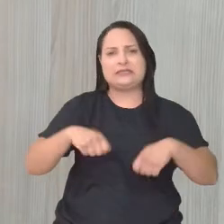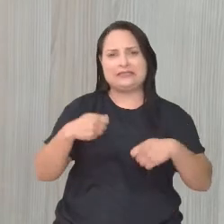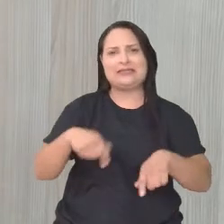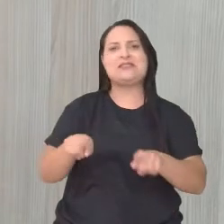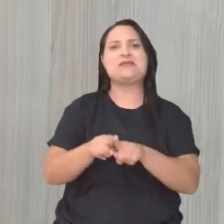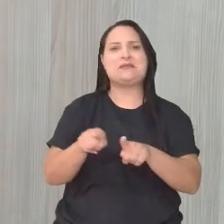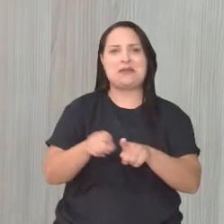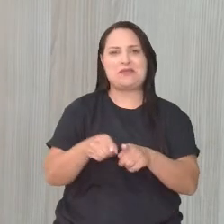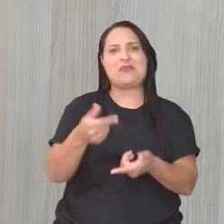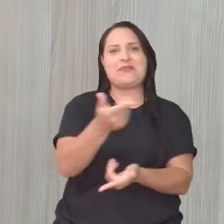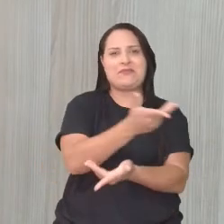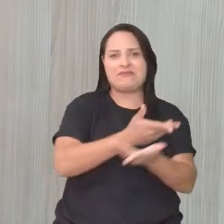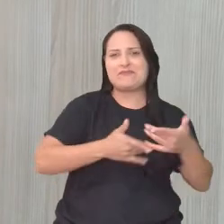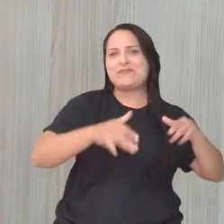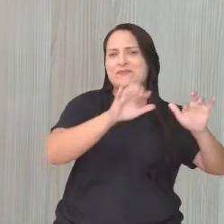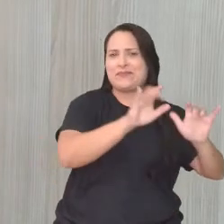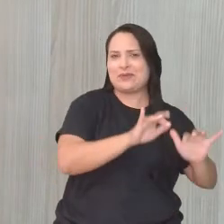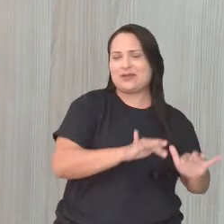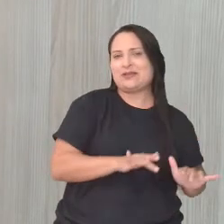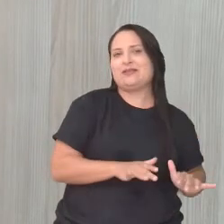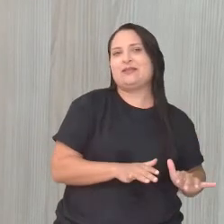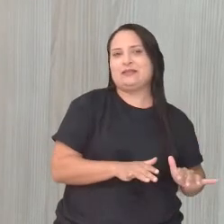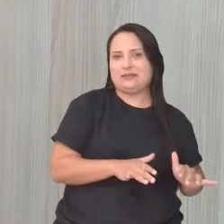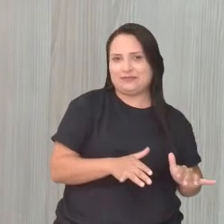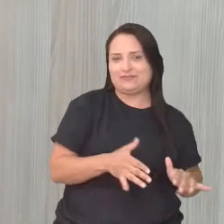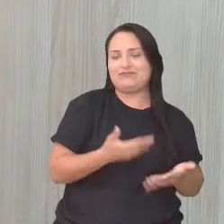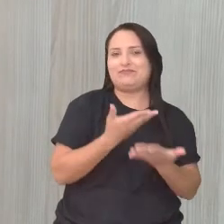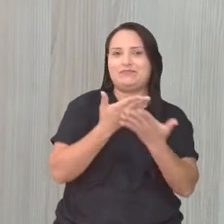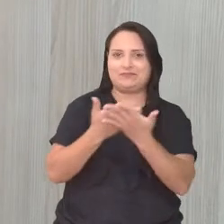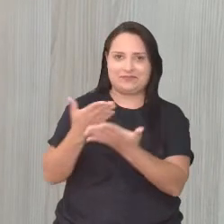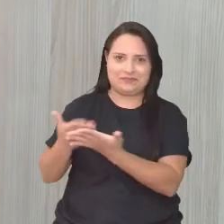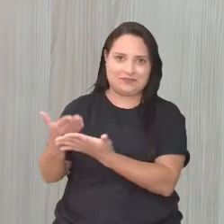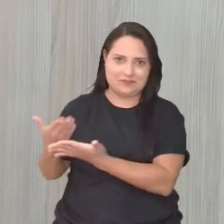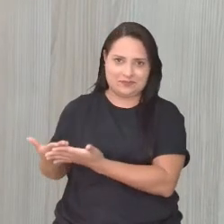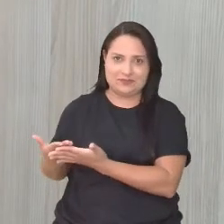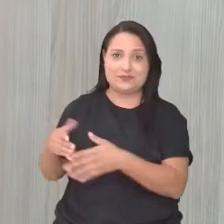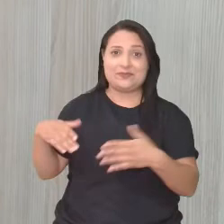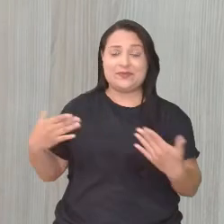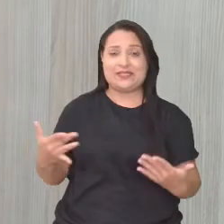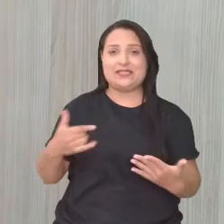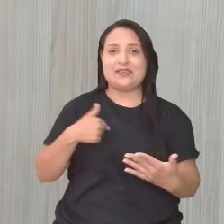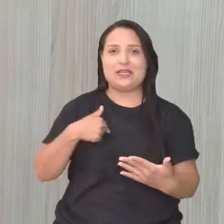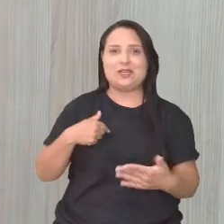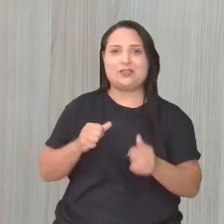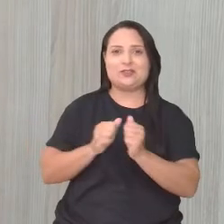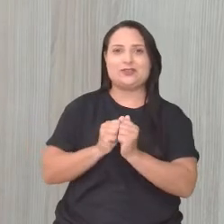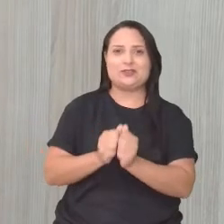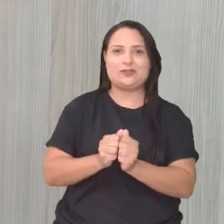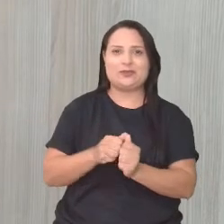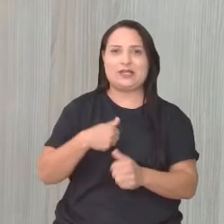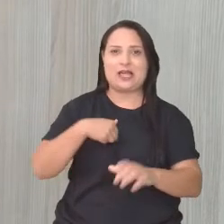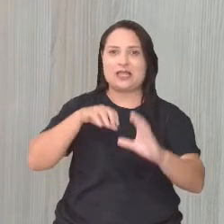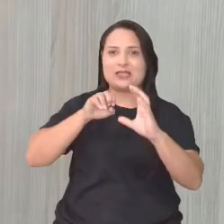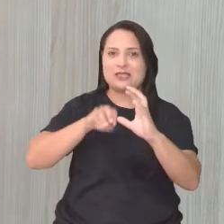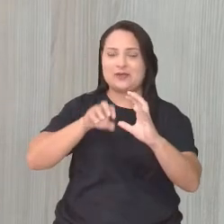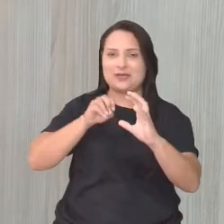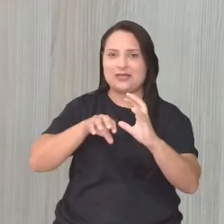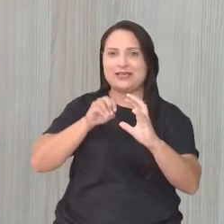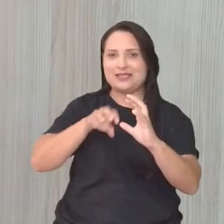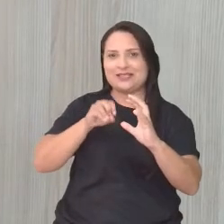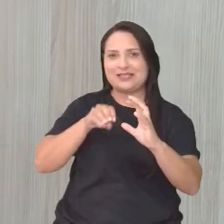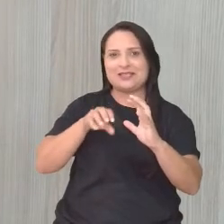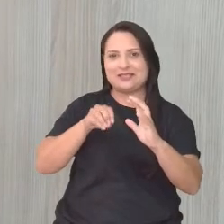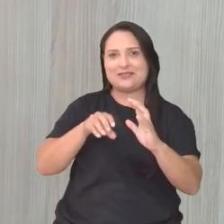representar, chega junto, interagir com as nossas aulas. Por isso que eu já estou com o meu queridíssimo Educa Recife aqui,